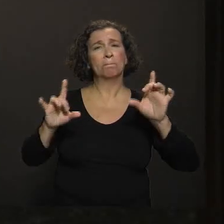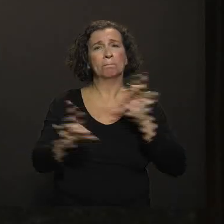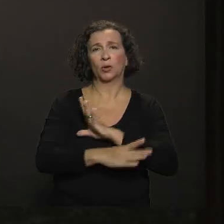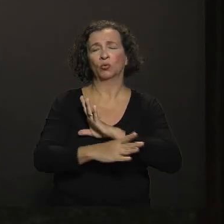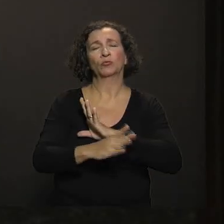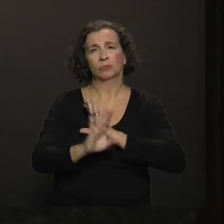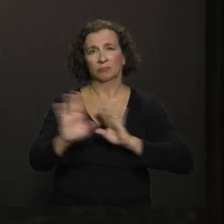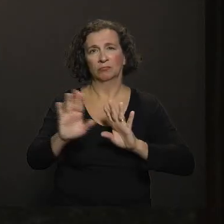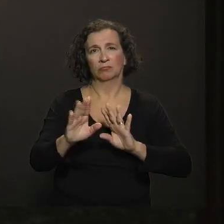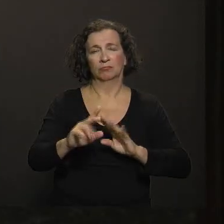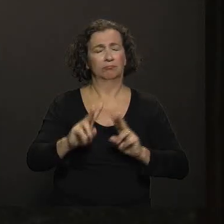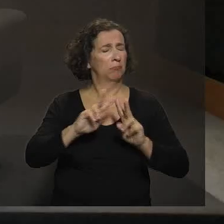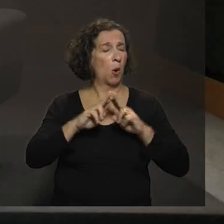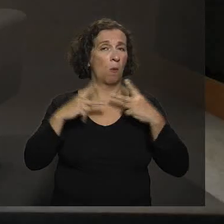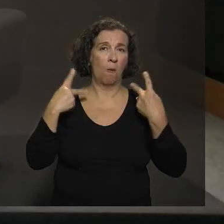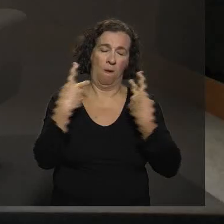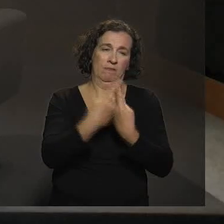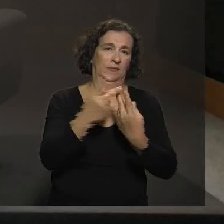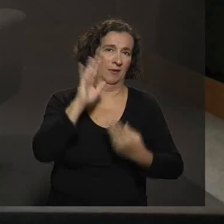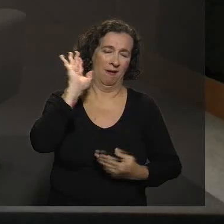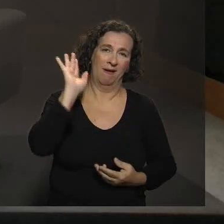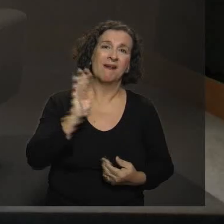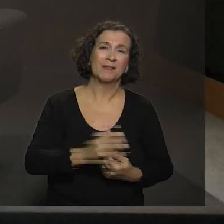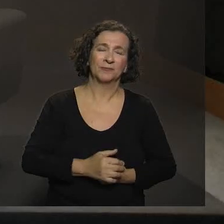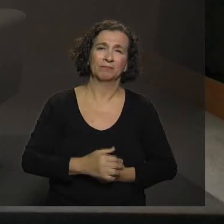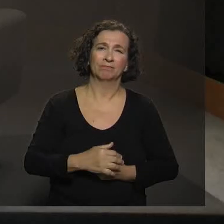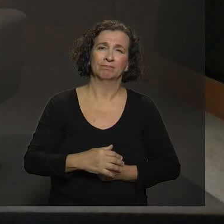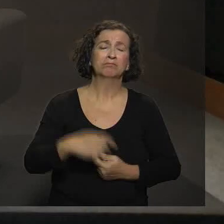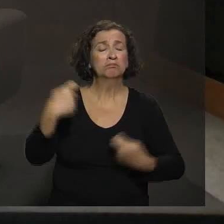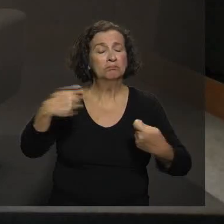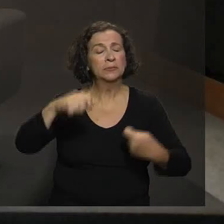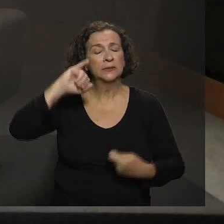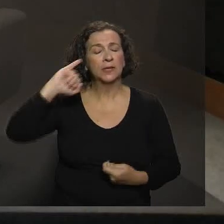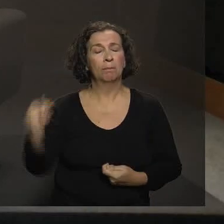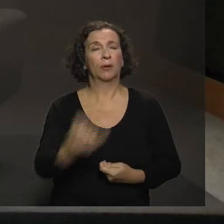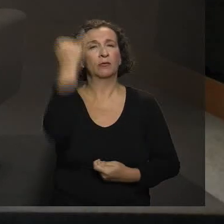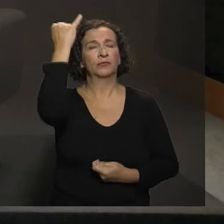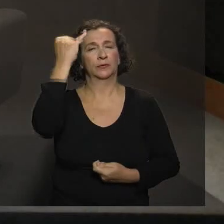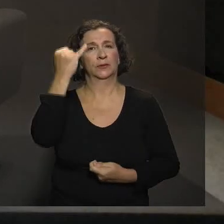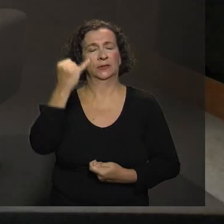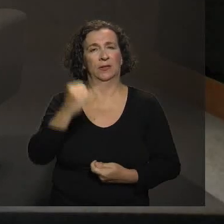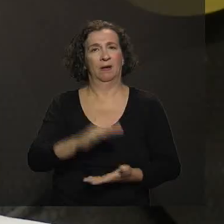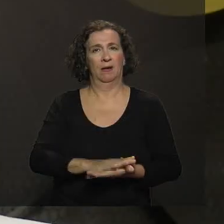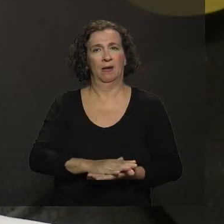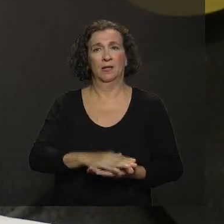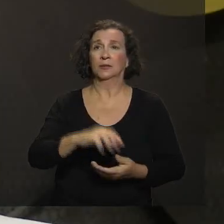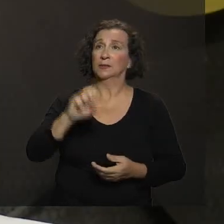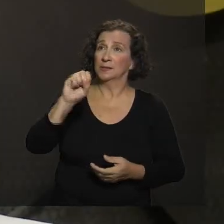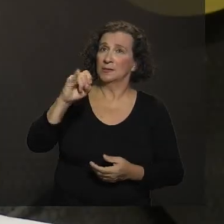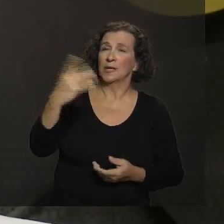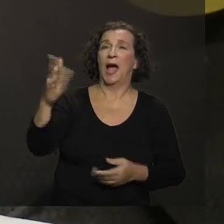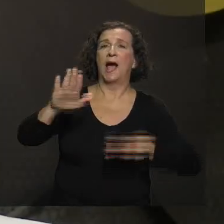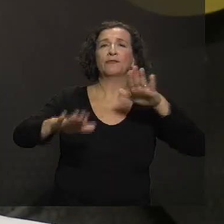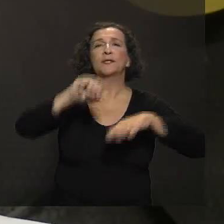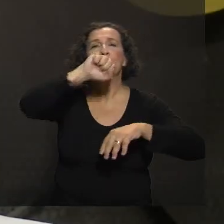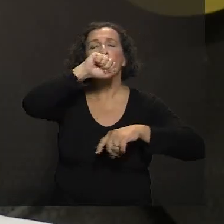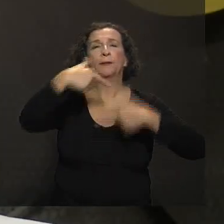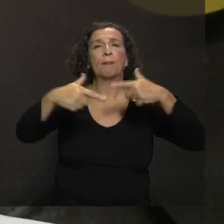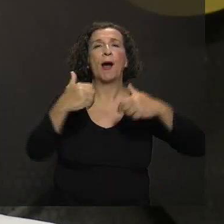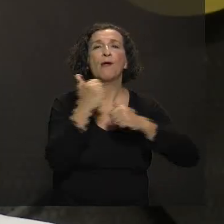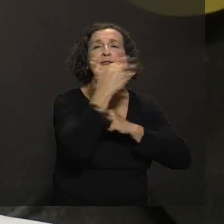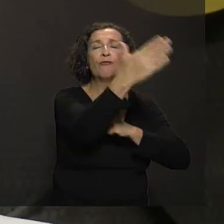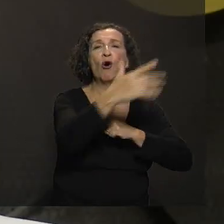Não tem problema nenhum. pelo contrário, né? A gente deve aproveitar a oportunidade que a mãe tiver, né? Porque às vezes a mãe trabalha fora,